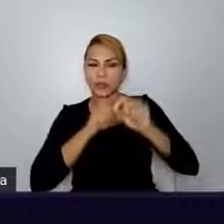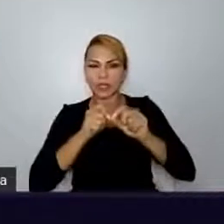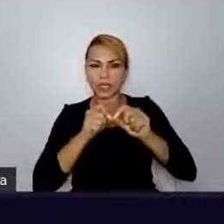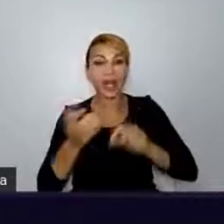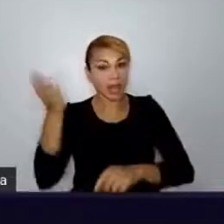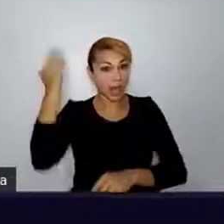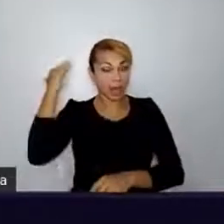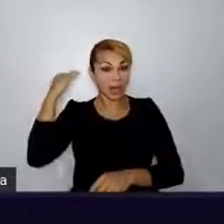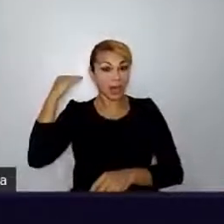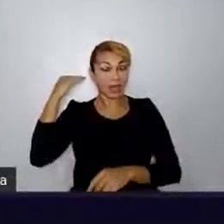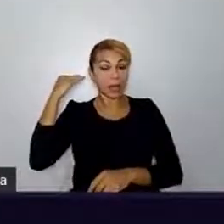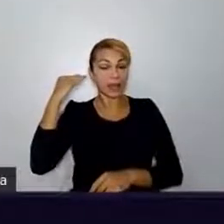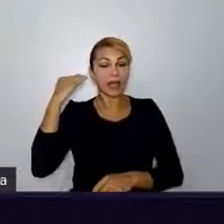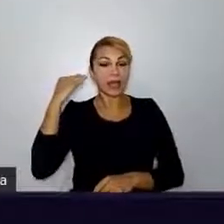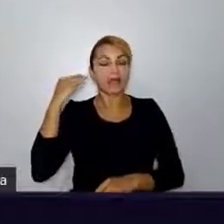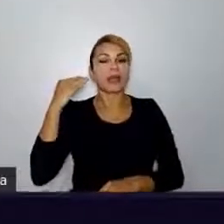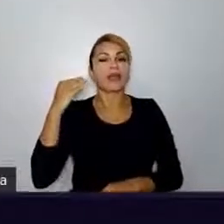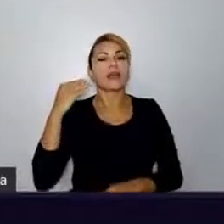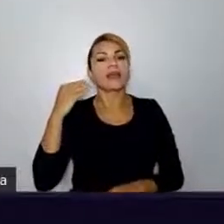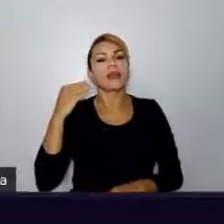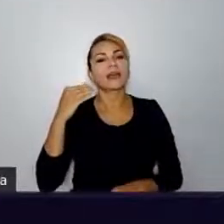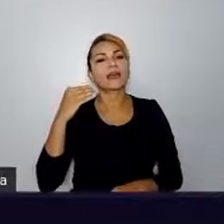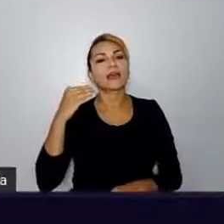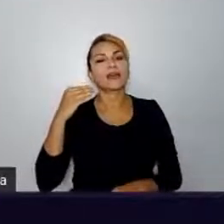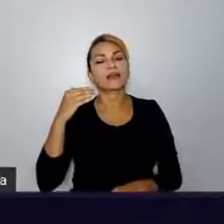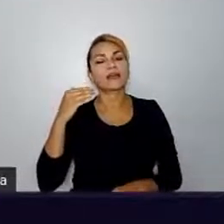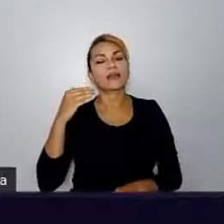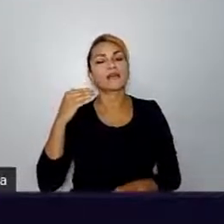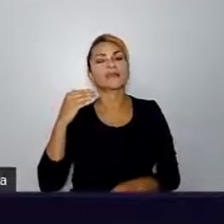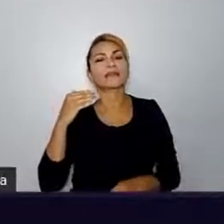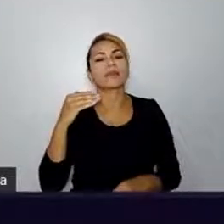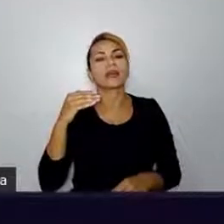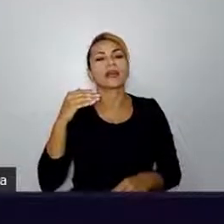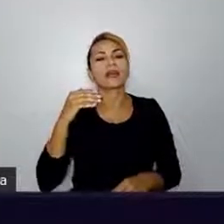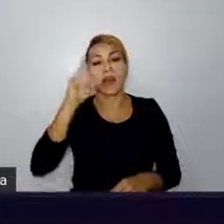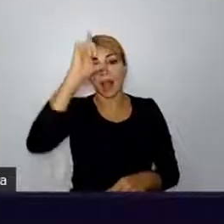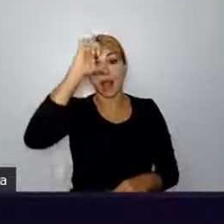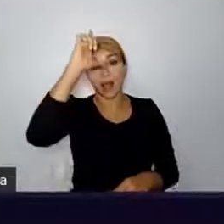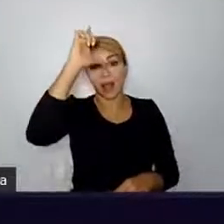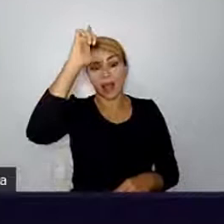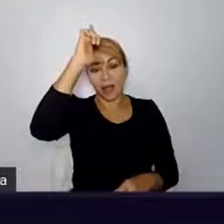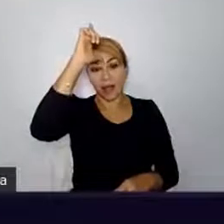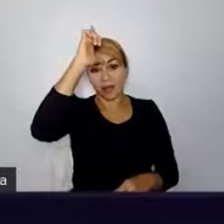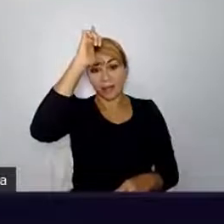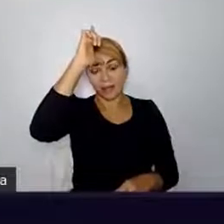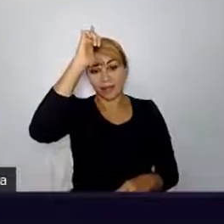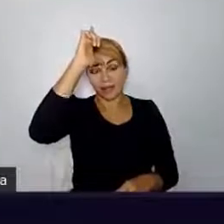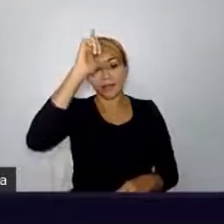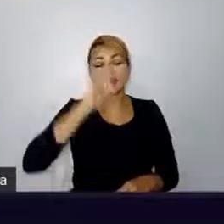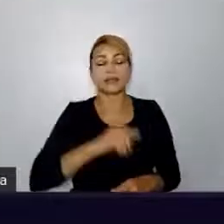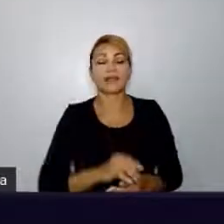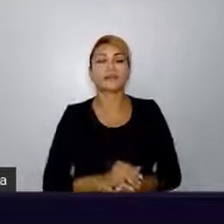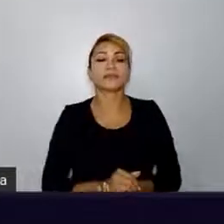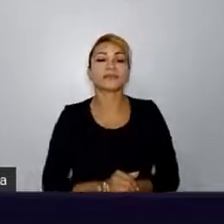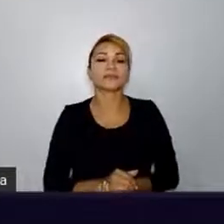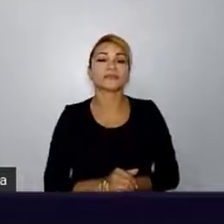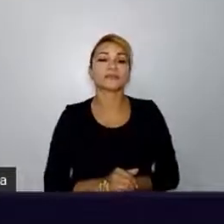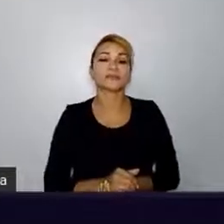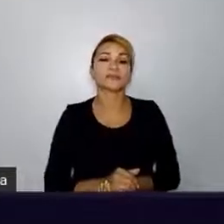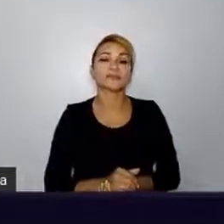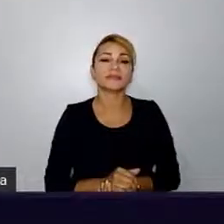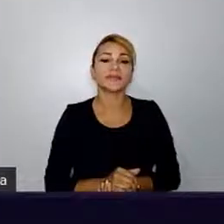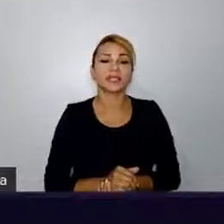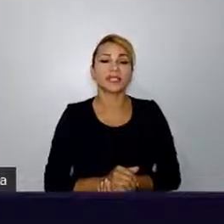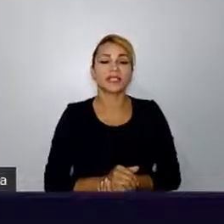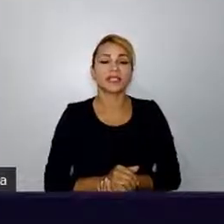caça à diversidade, né? Diversidade de pensamentos, de raças, de culturas ou qualquer coisa que fosse diferente. E, nessa